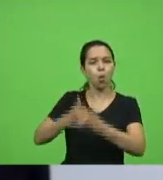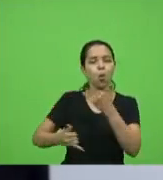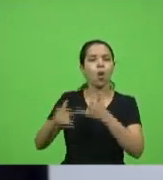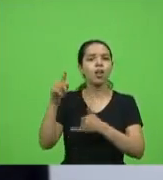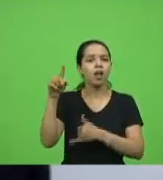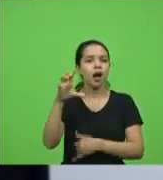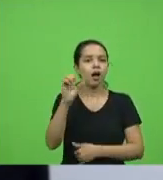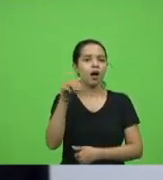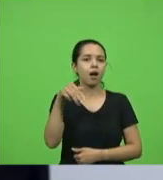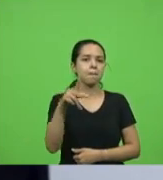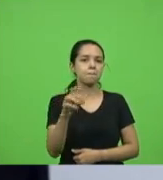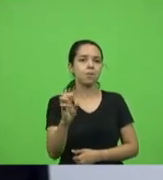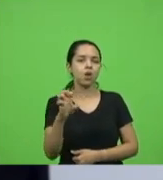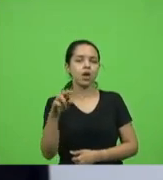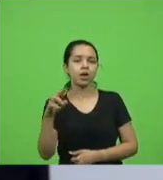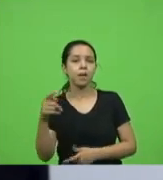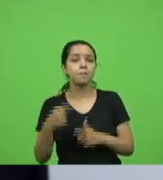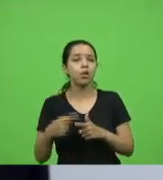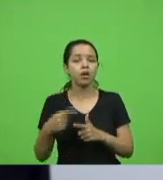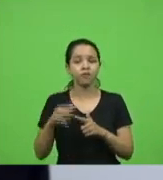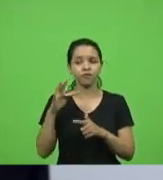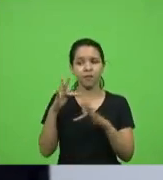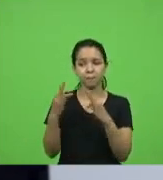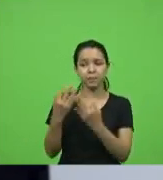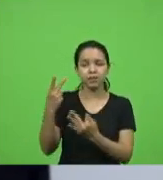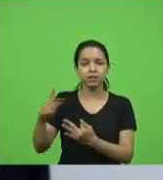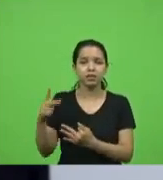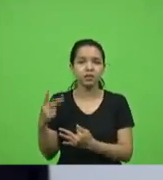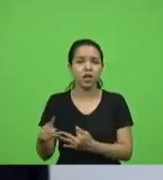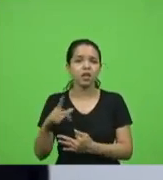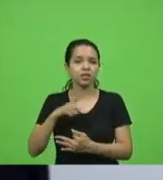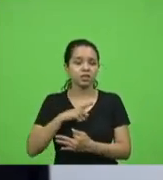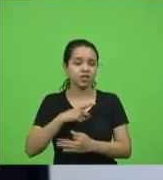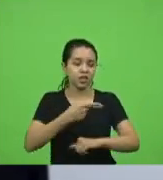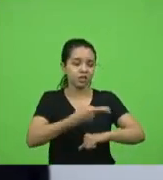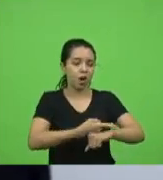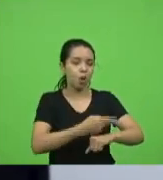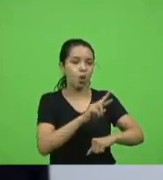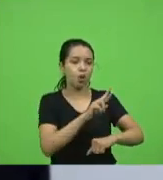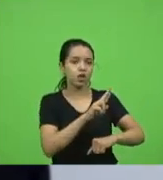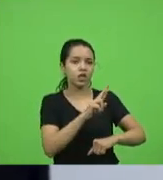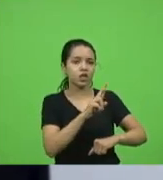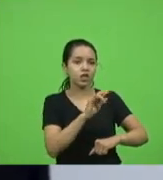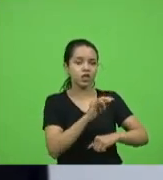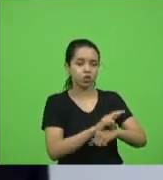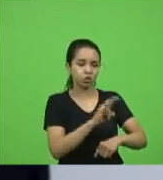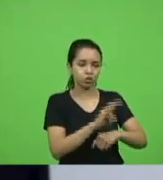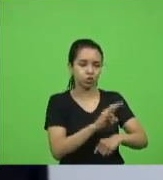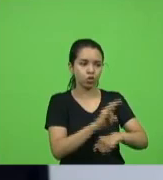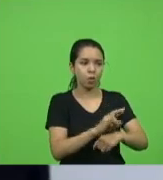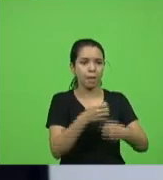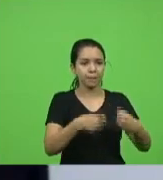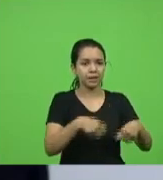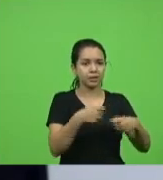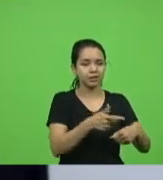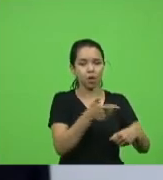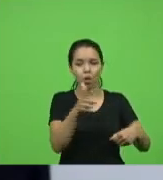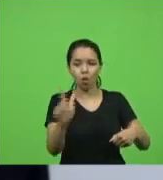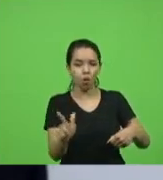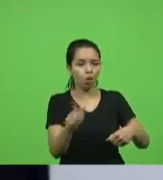porque o parente dele está internado em Rio do Sul mas que precisa ir para outro local